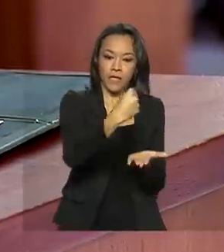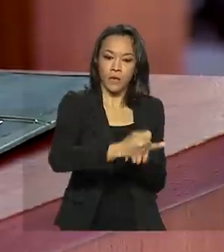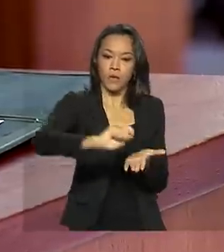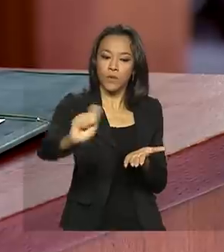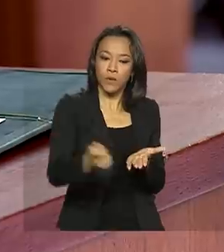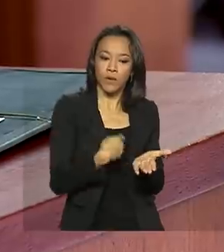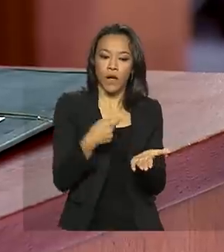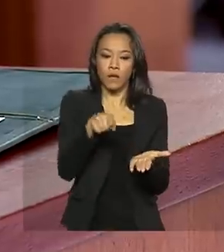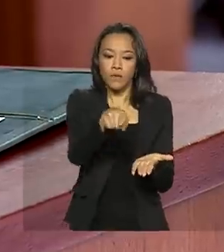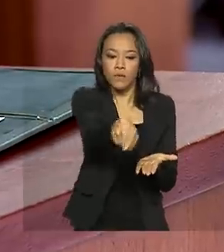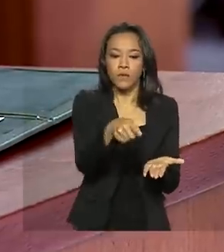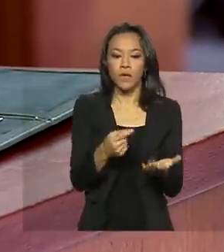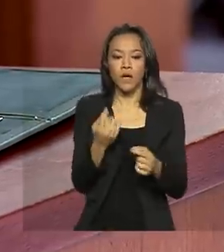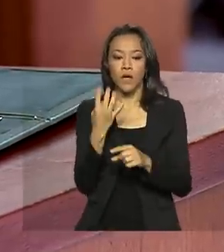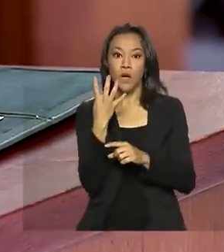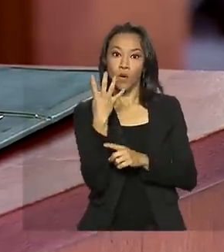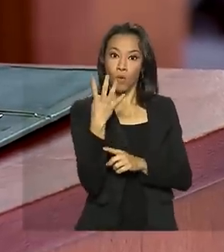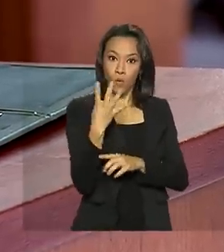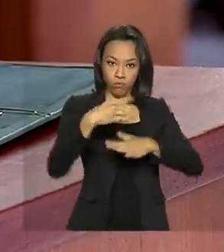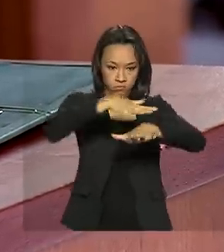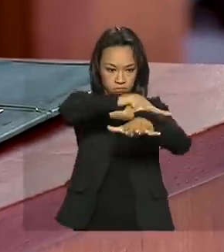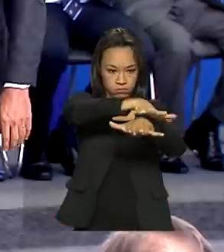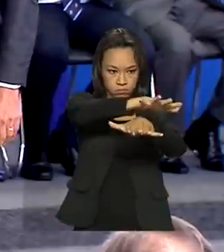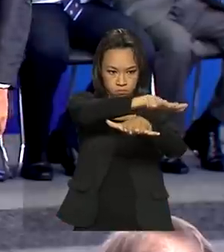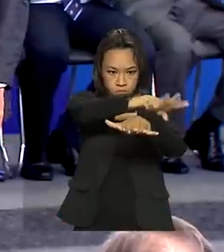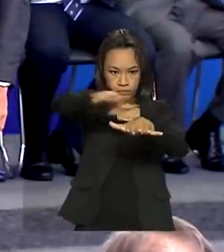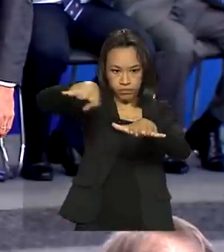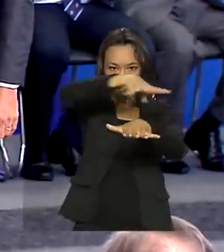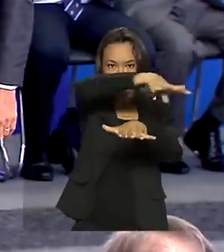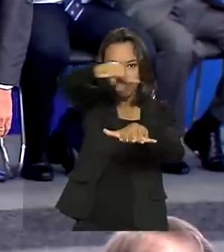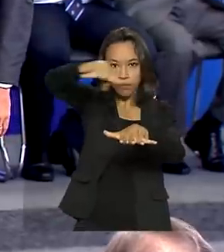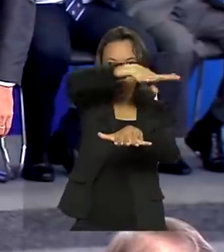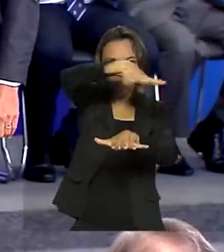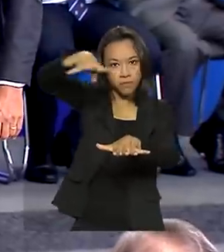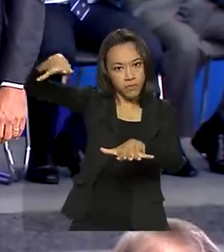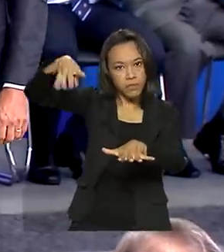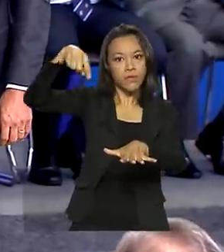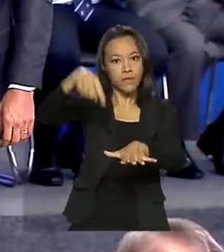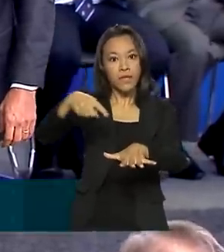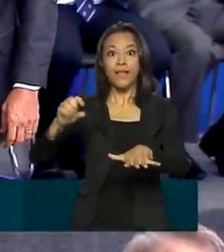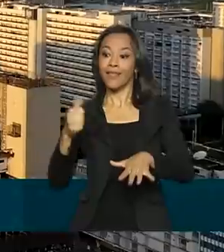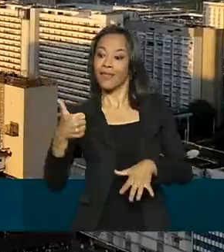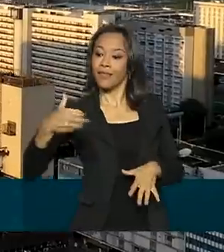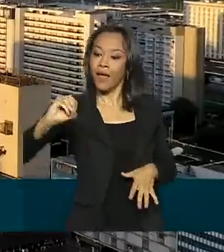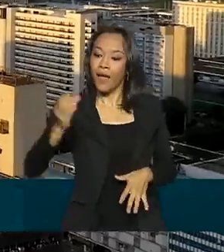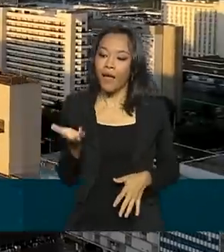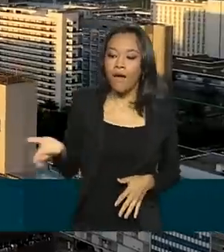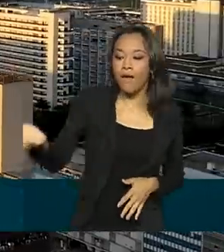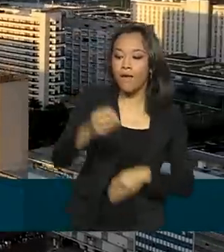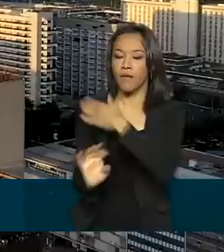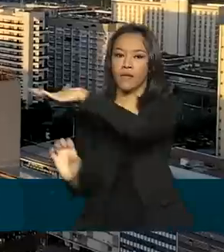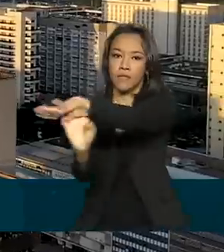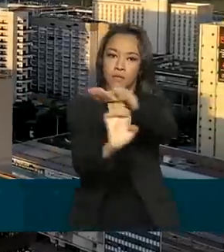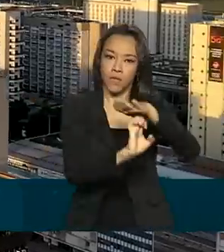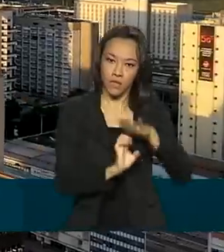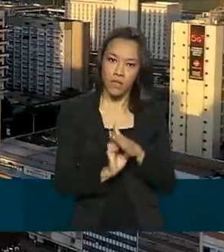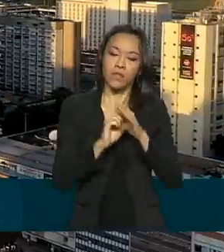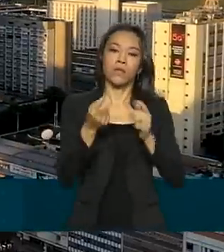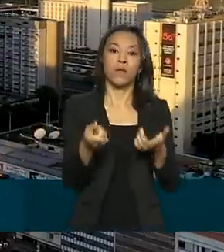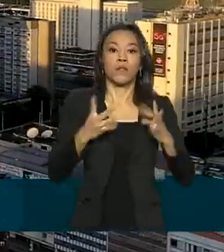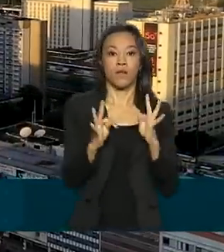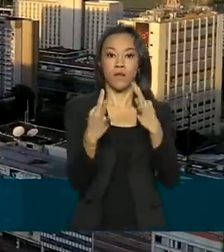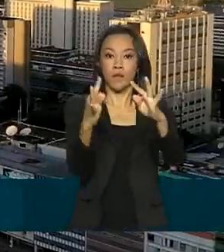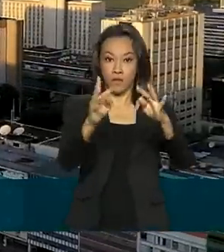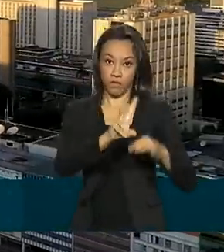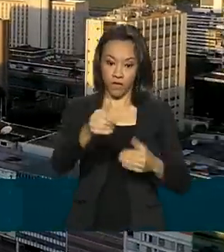oficializou a aquisição de quatro faixas de radiofrequência arrematadas por dez empresas. Os serviços de internet serão